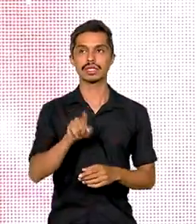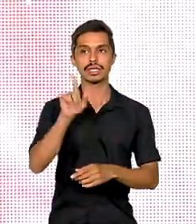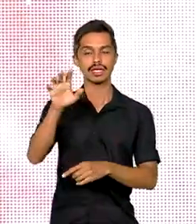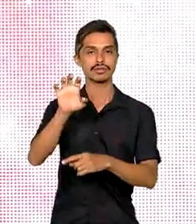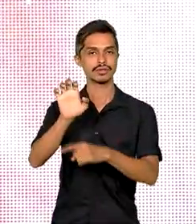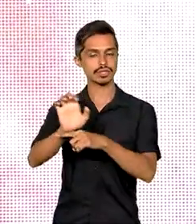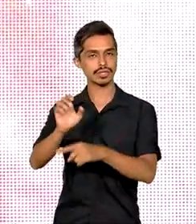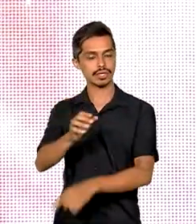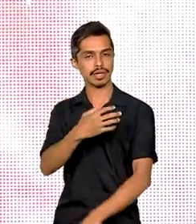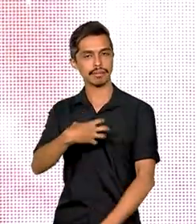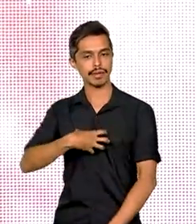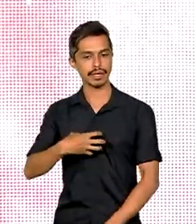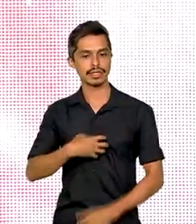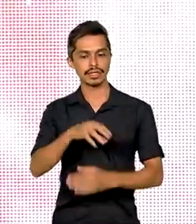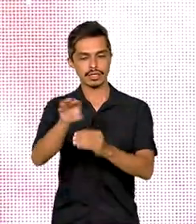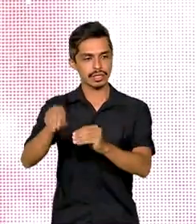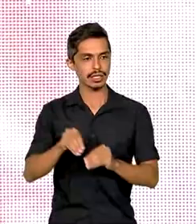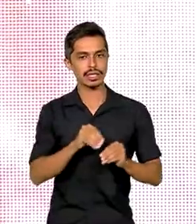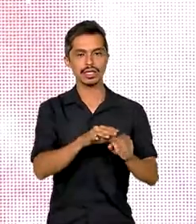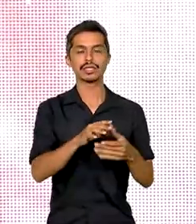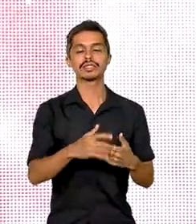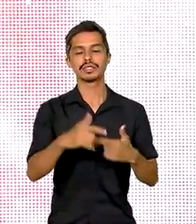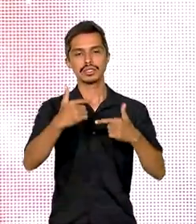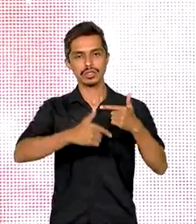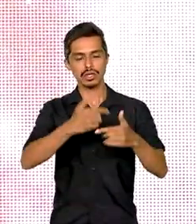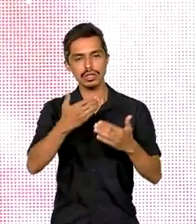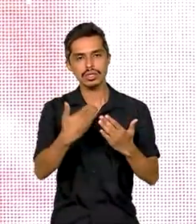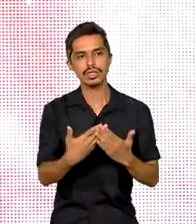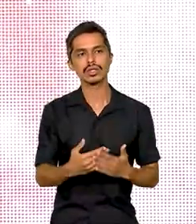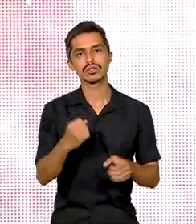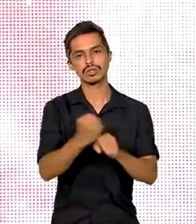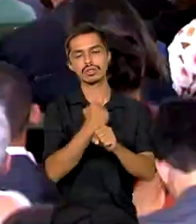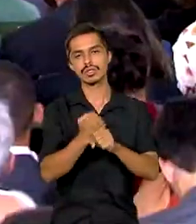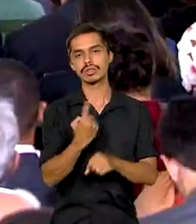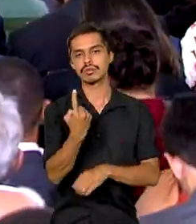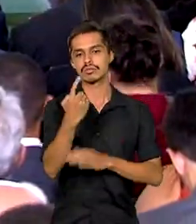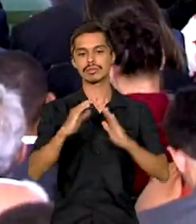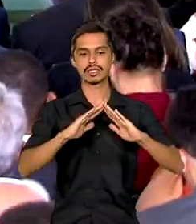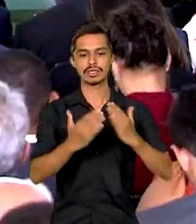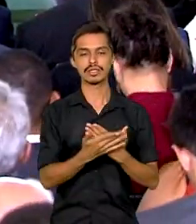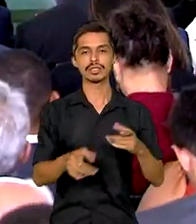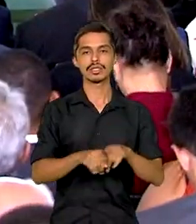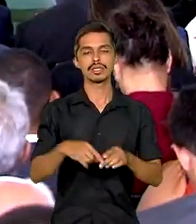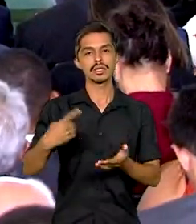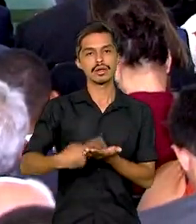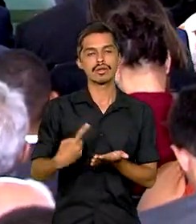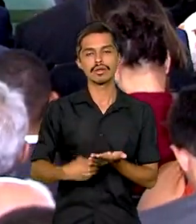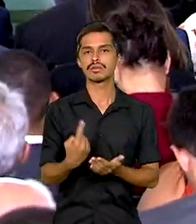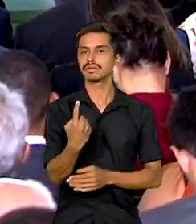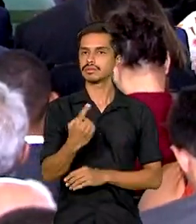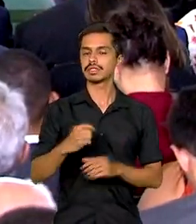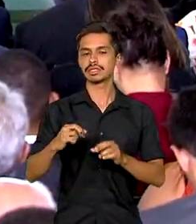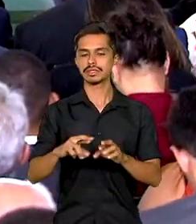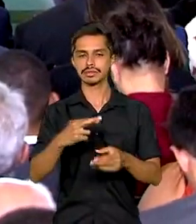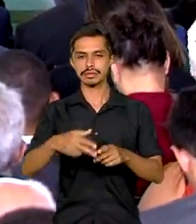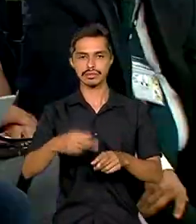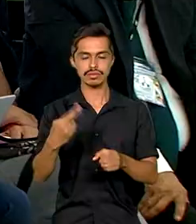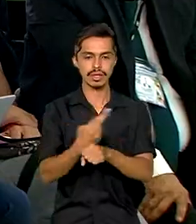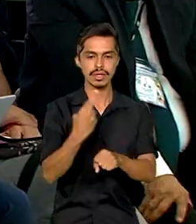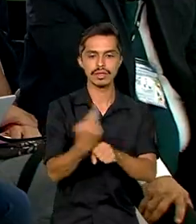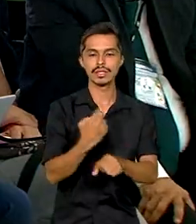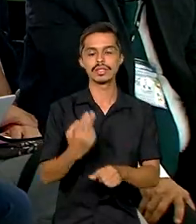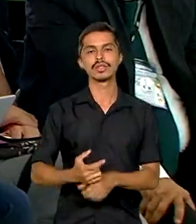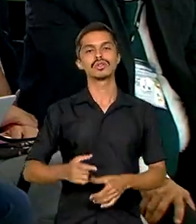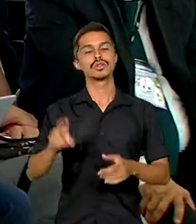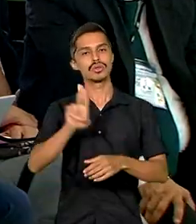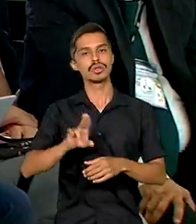um imóvel na cidade de Amargosa, na Bahia, para a construção de uma escola e um acordo para a restauração e uso do prédio histórico